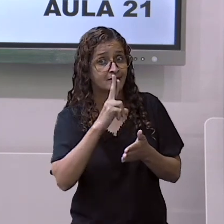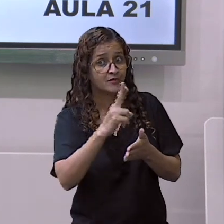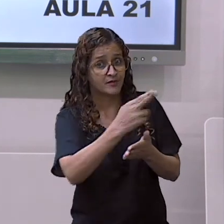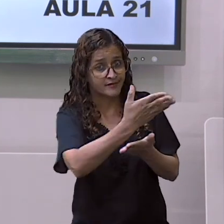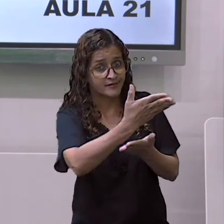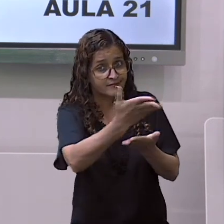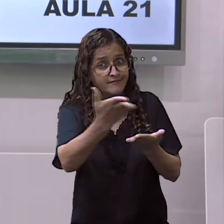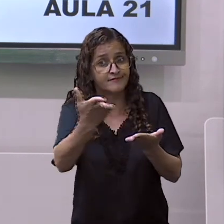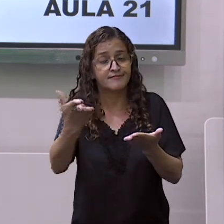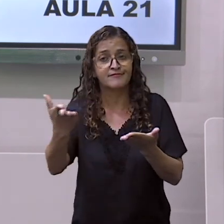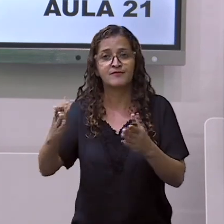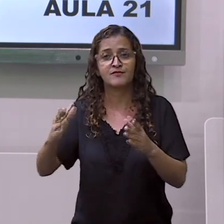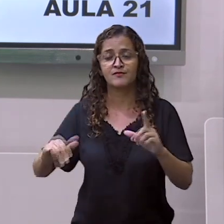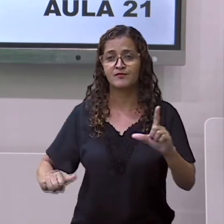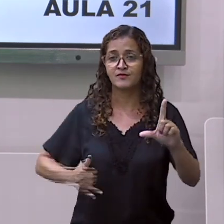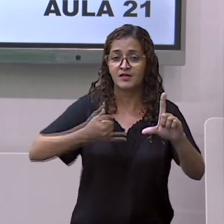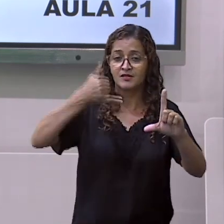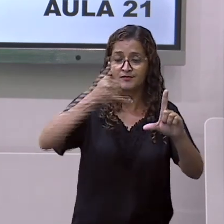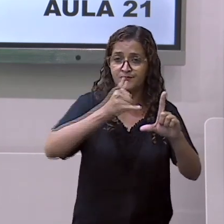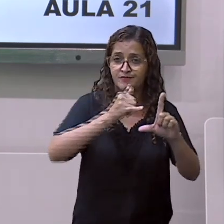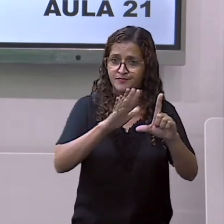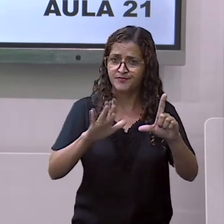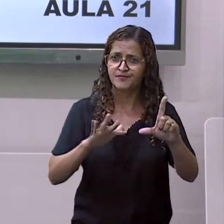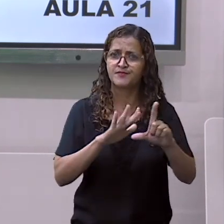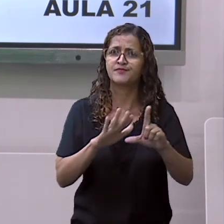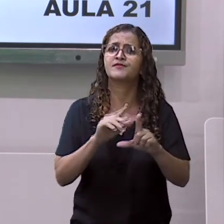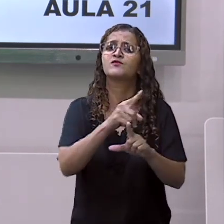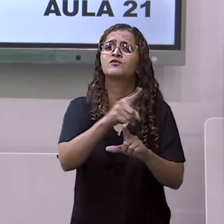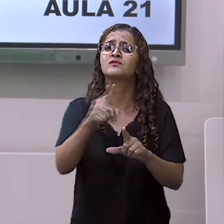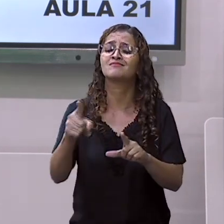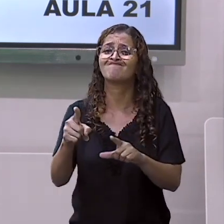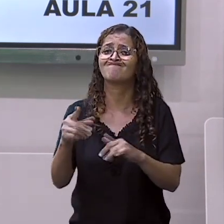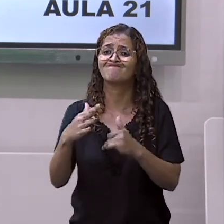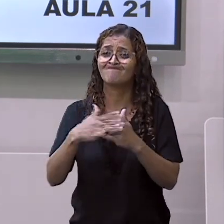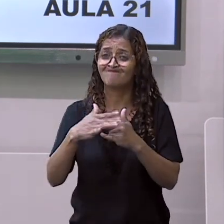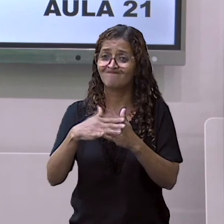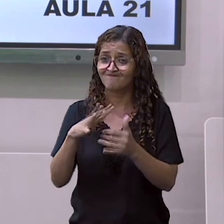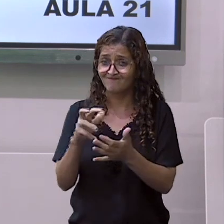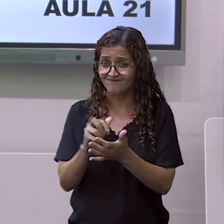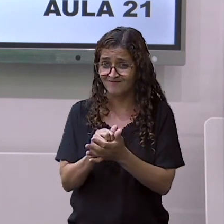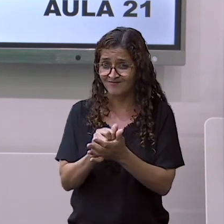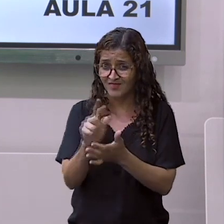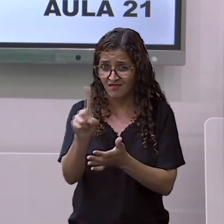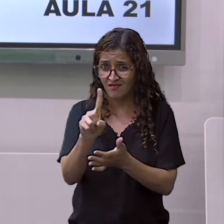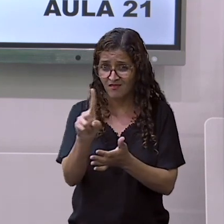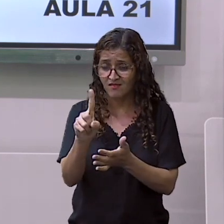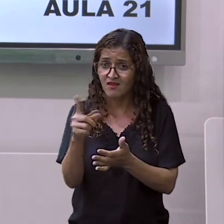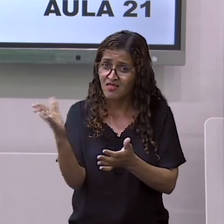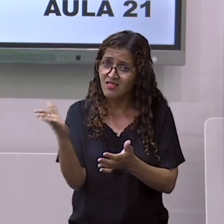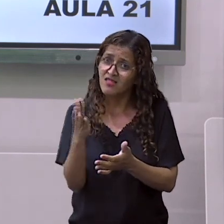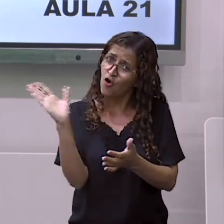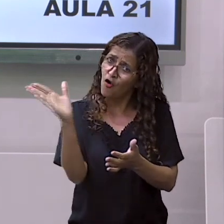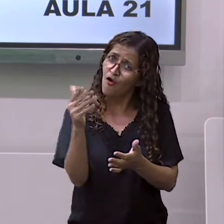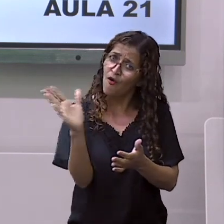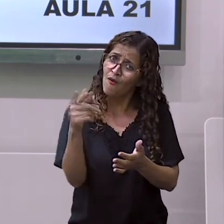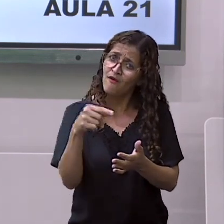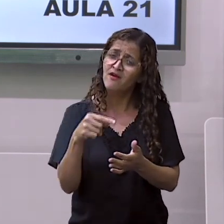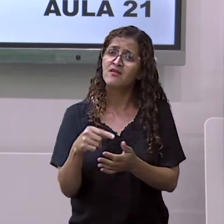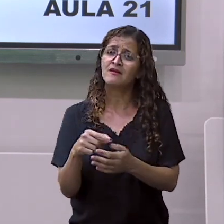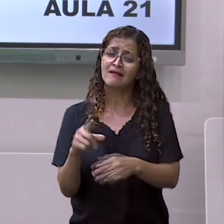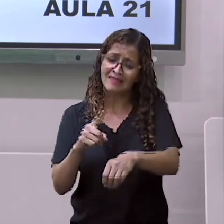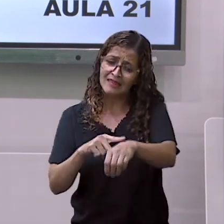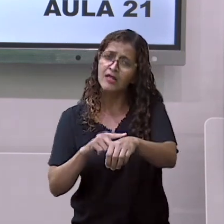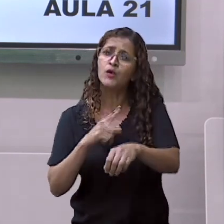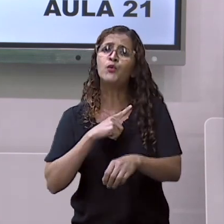aparece do lado da tela. E você que ainda não se inscreveu no nosso canal do YouTube, se inscrevam. Pra quê? Para rever